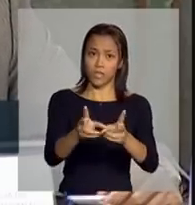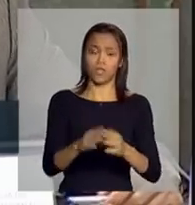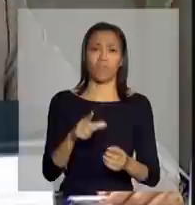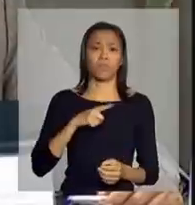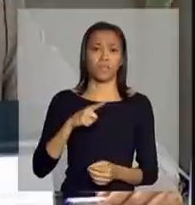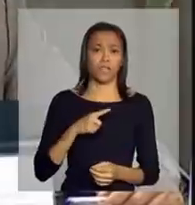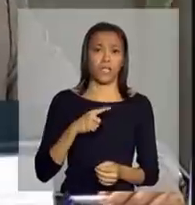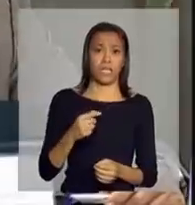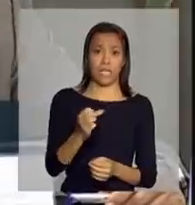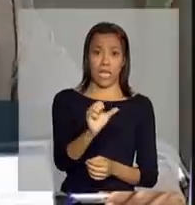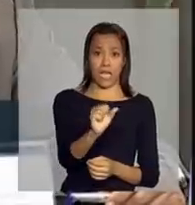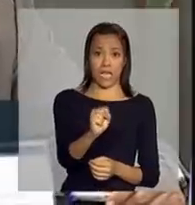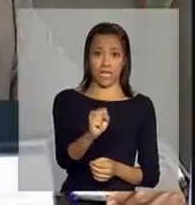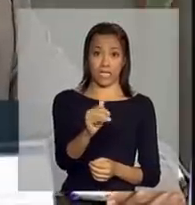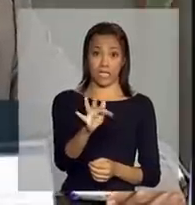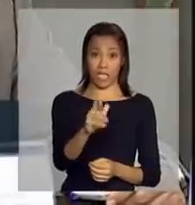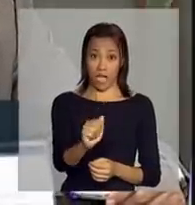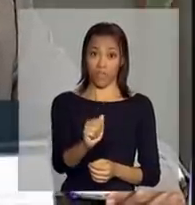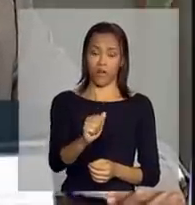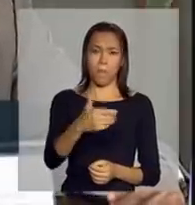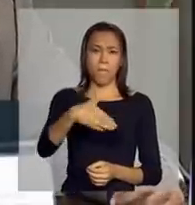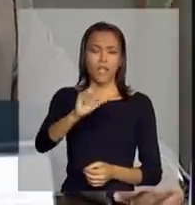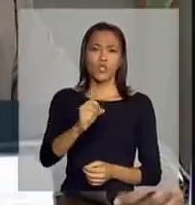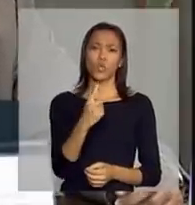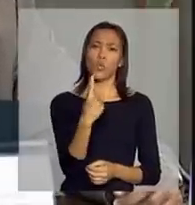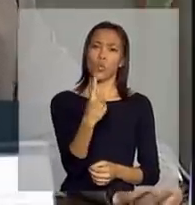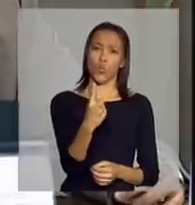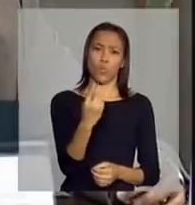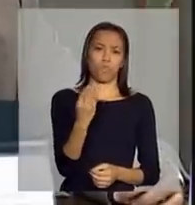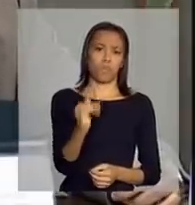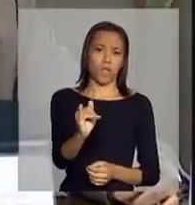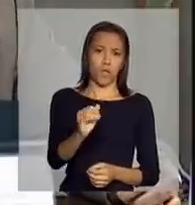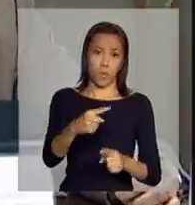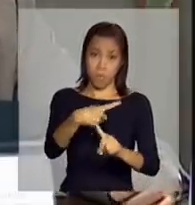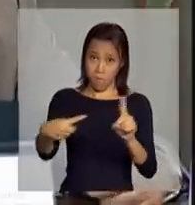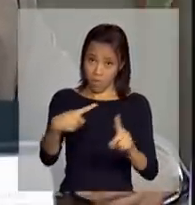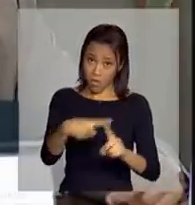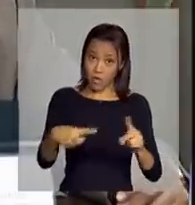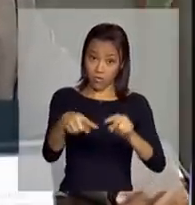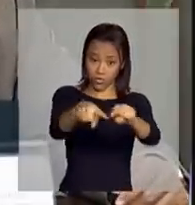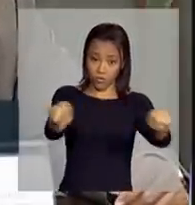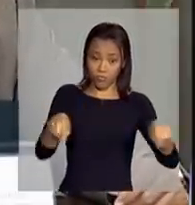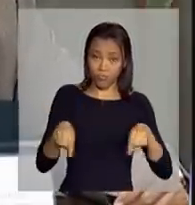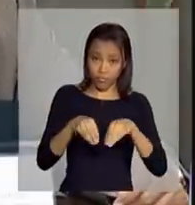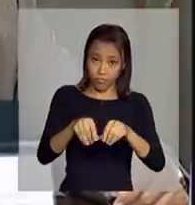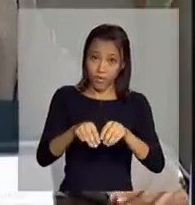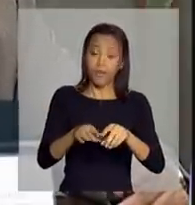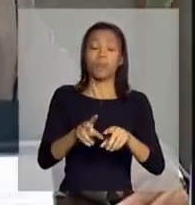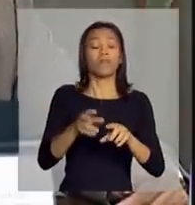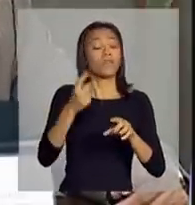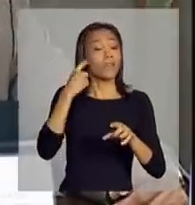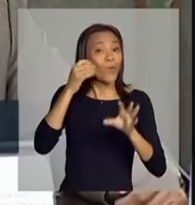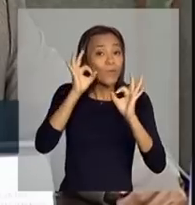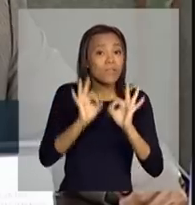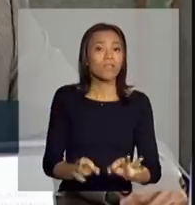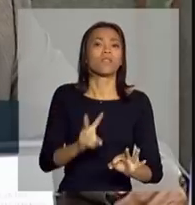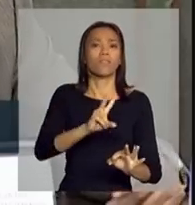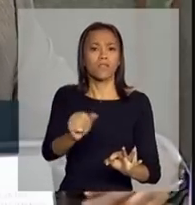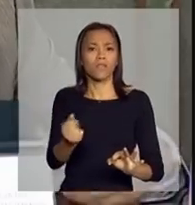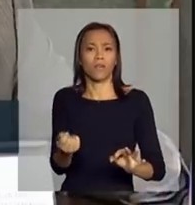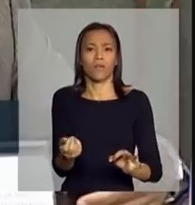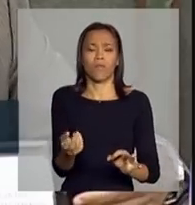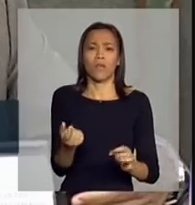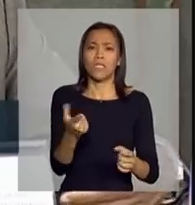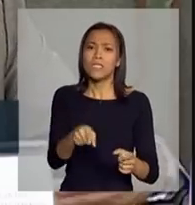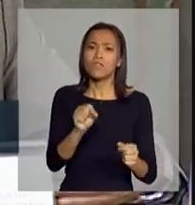1314 mais 1 bilhão e meio de hectares que poderão com certeza serão renovados.